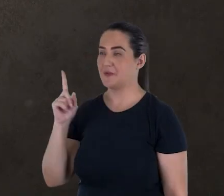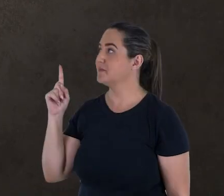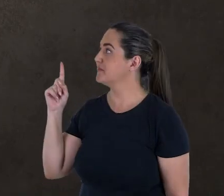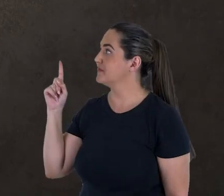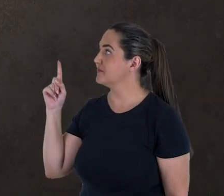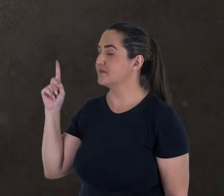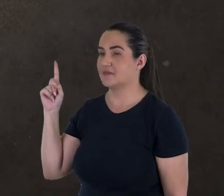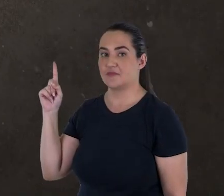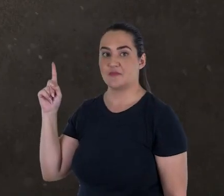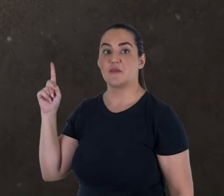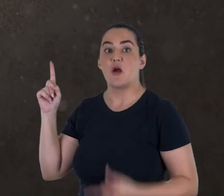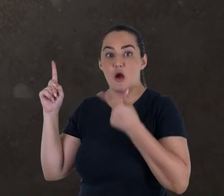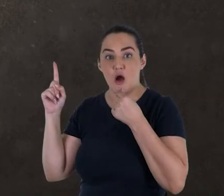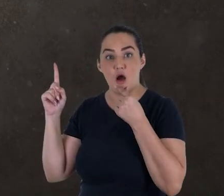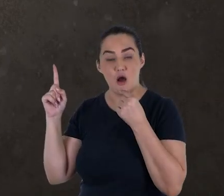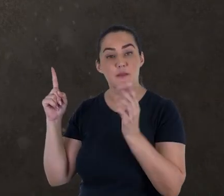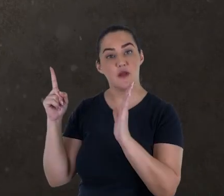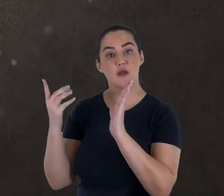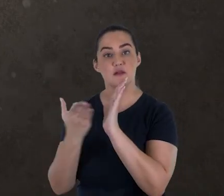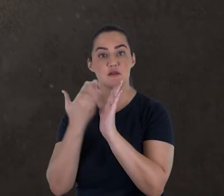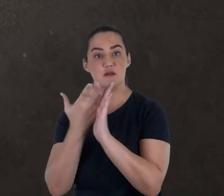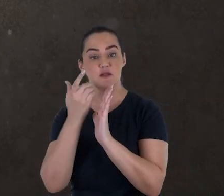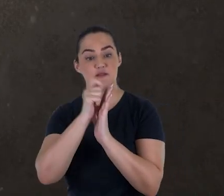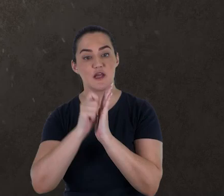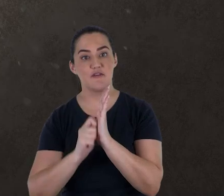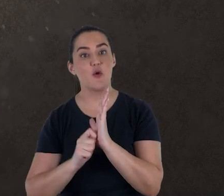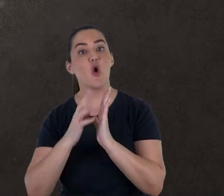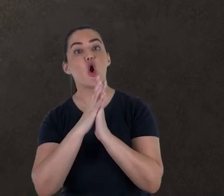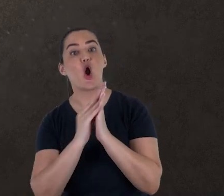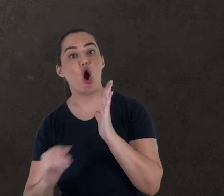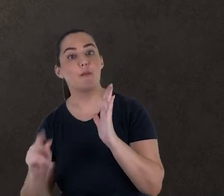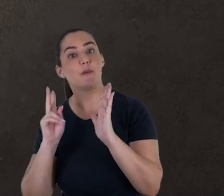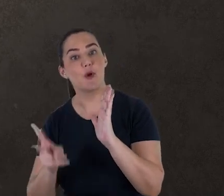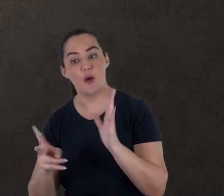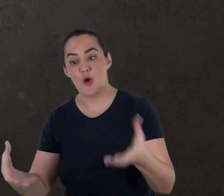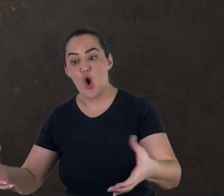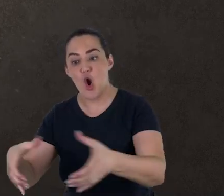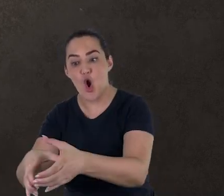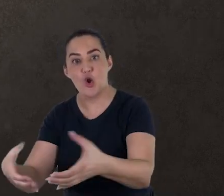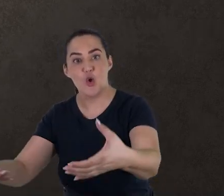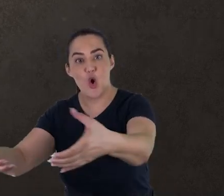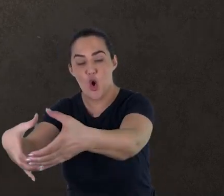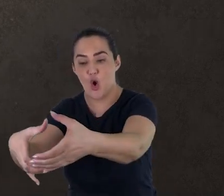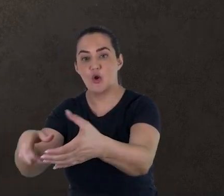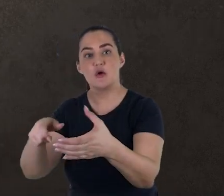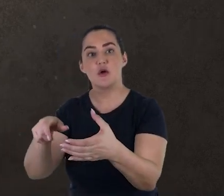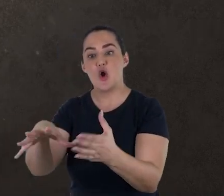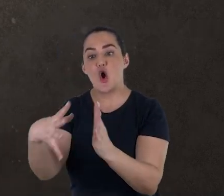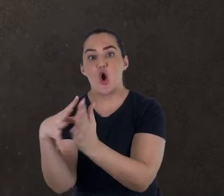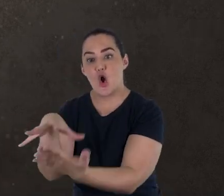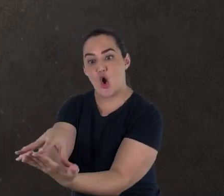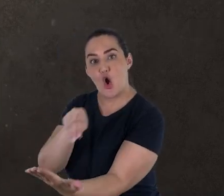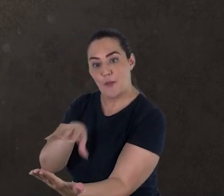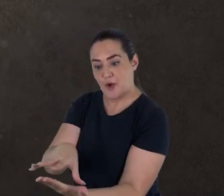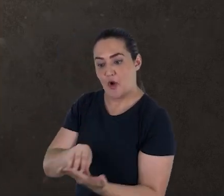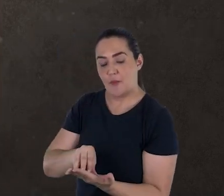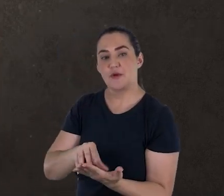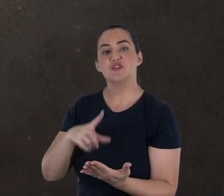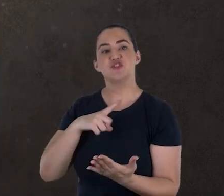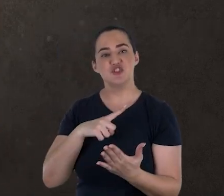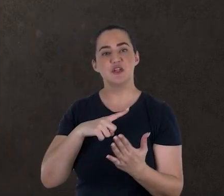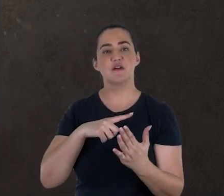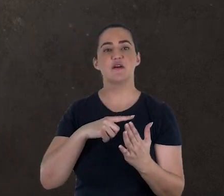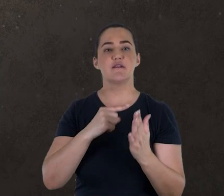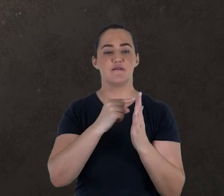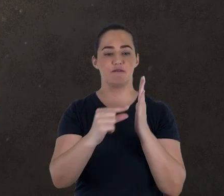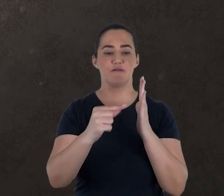o doutor Batele Hermay publicou dois fragmentos de rolos da Caverna 1, contendo partes de 22 versículos de